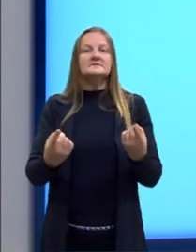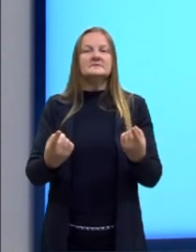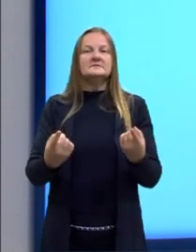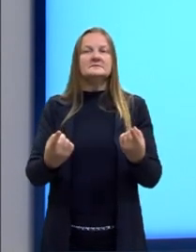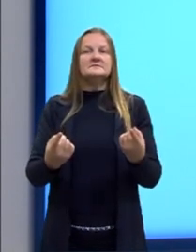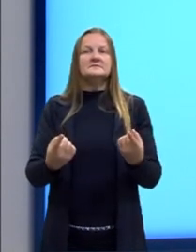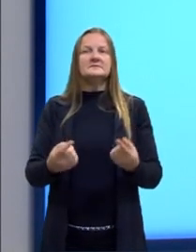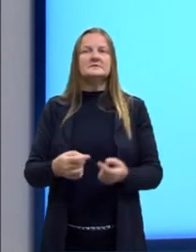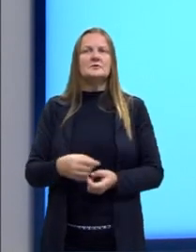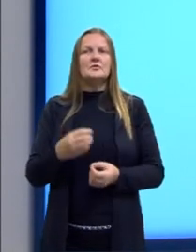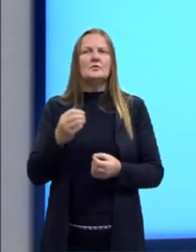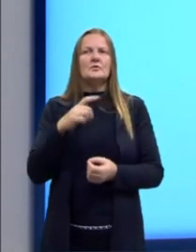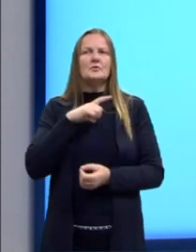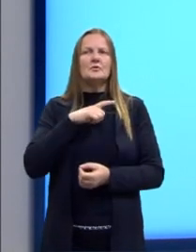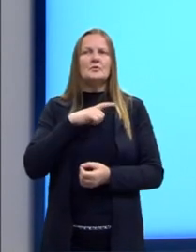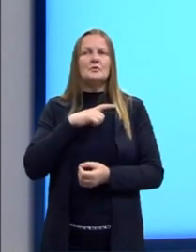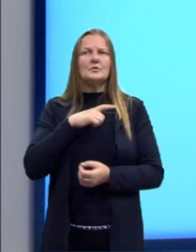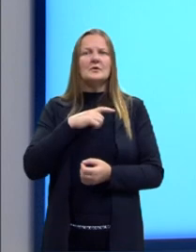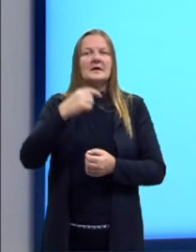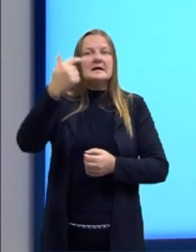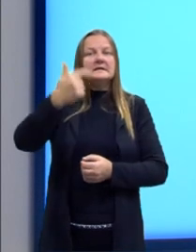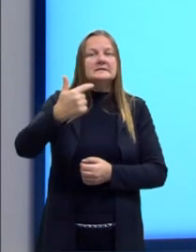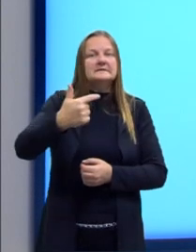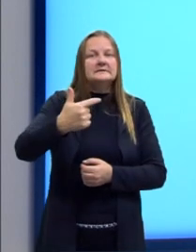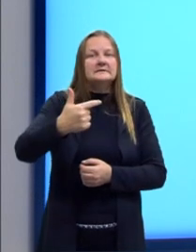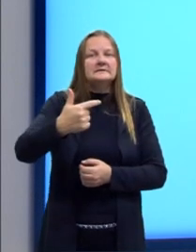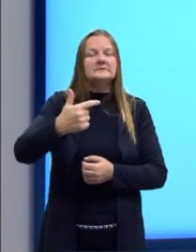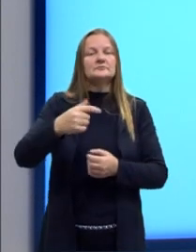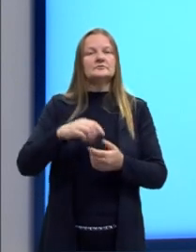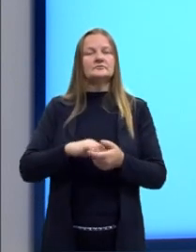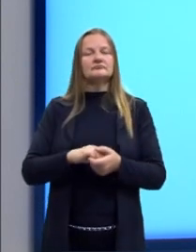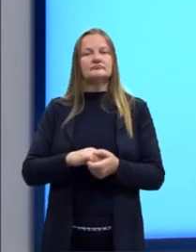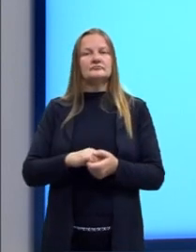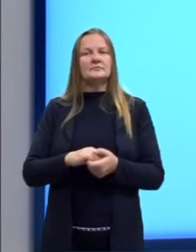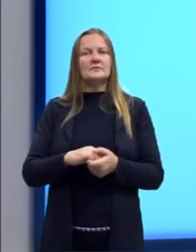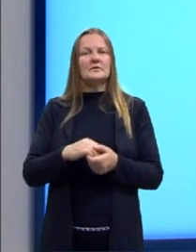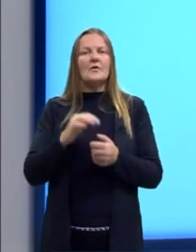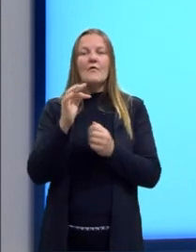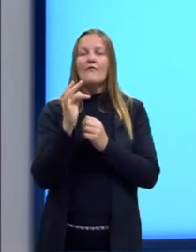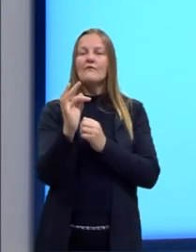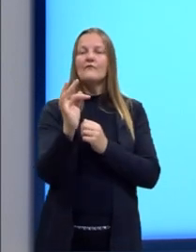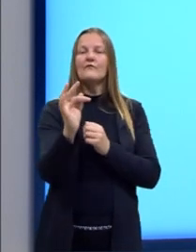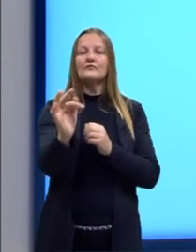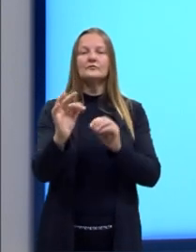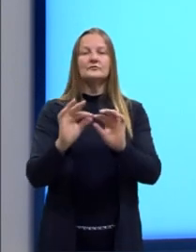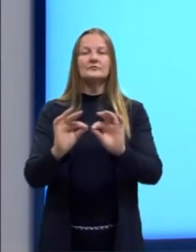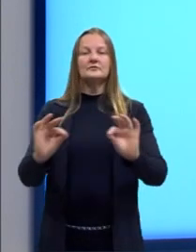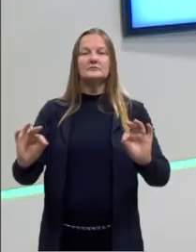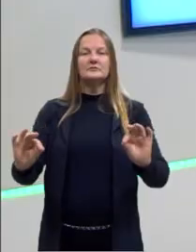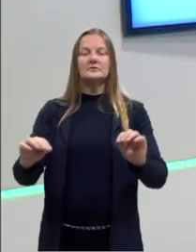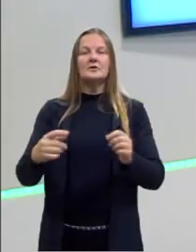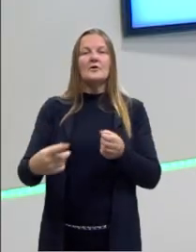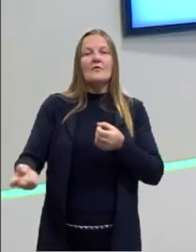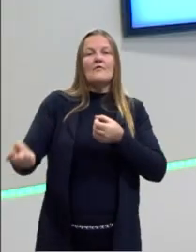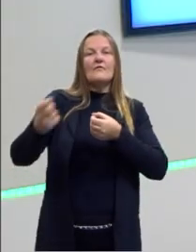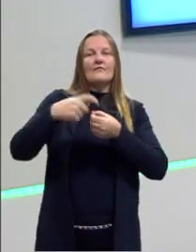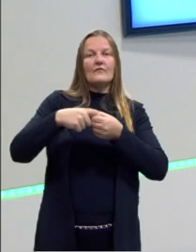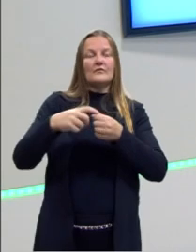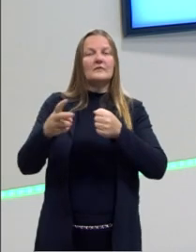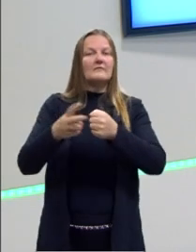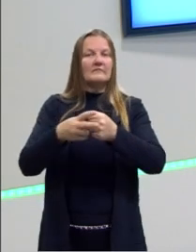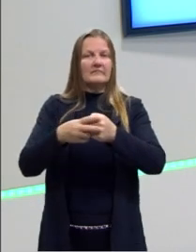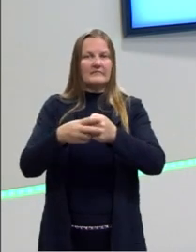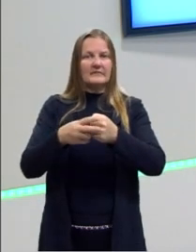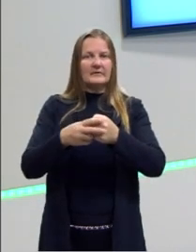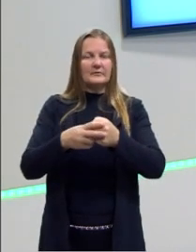main clause, que é a minha segunda, ela está no futuro simples. E aí, eu vou retomar um pouquinho dos verbos com